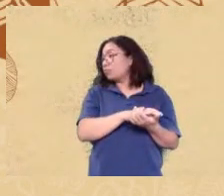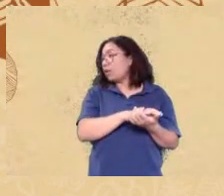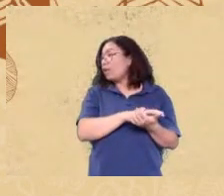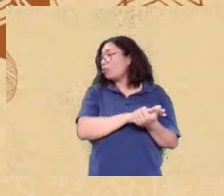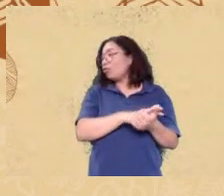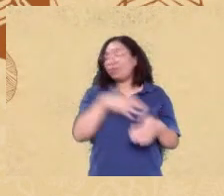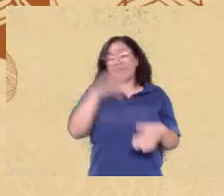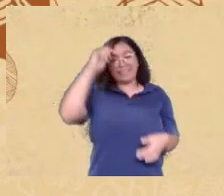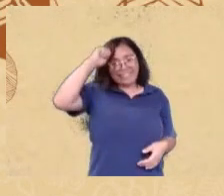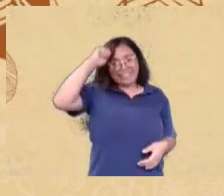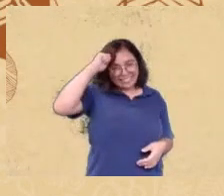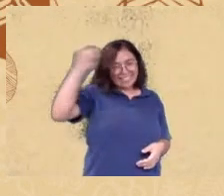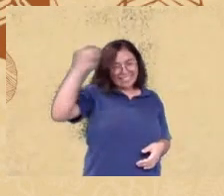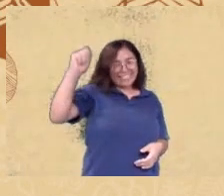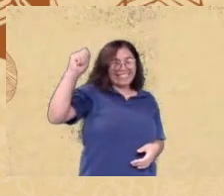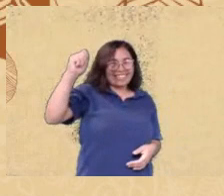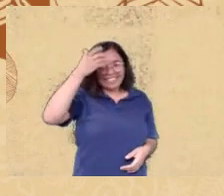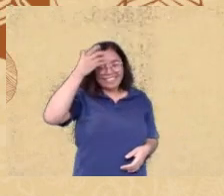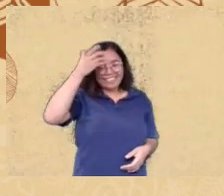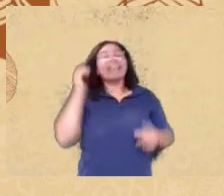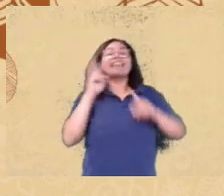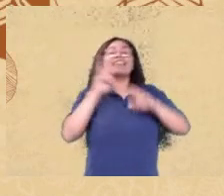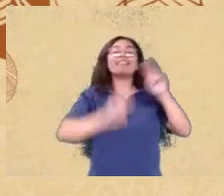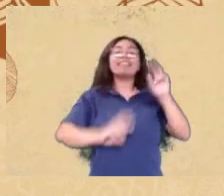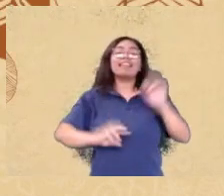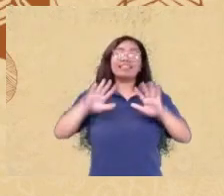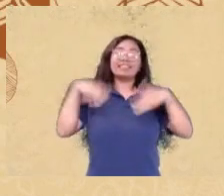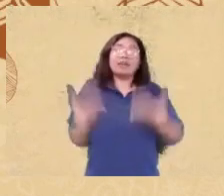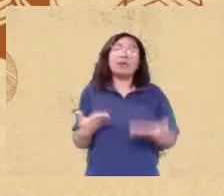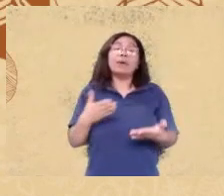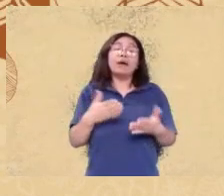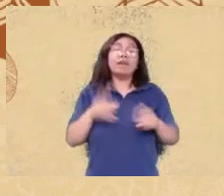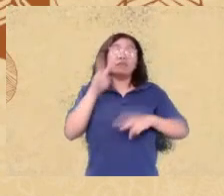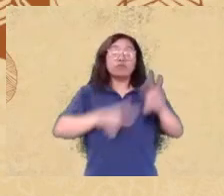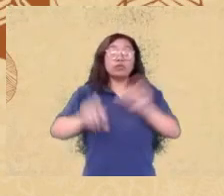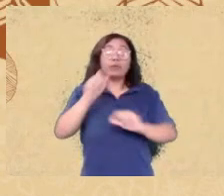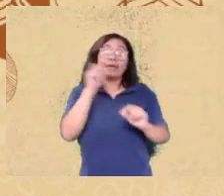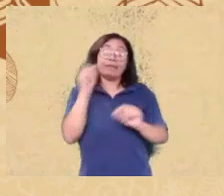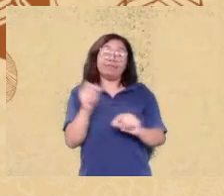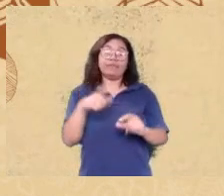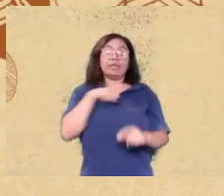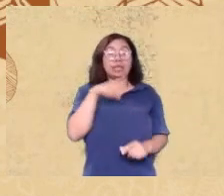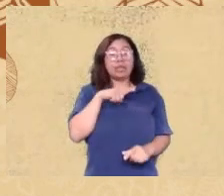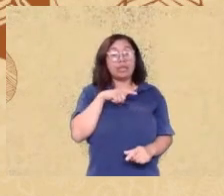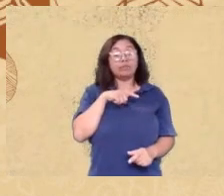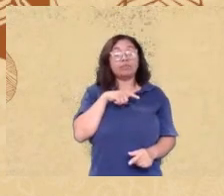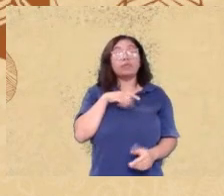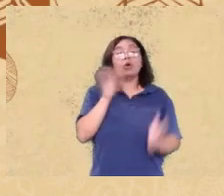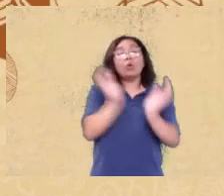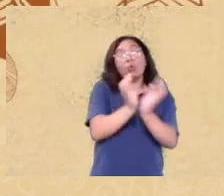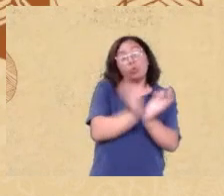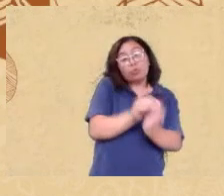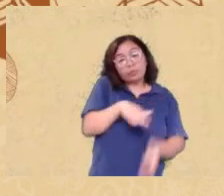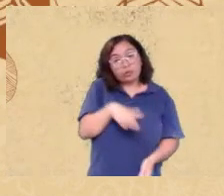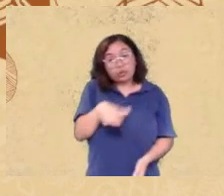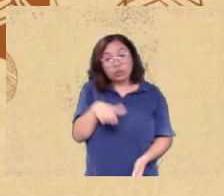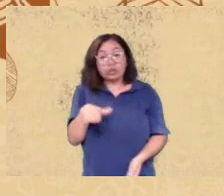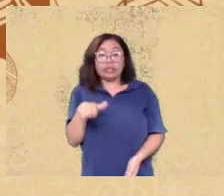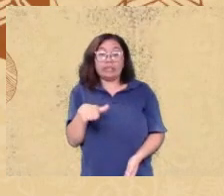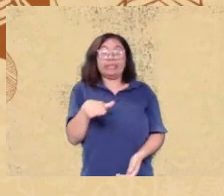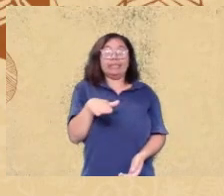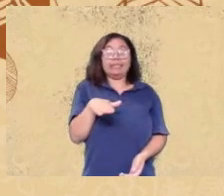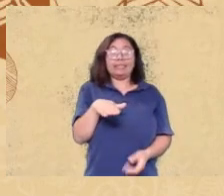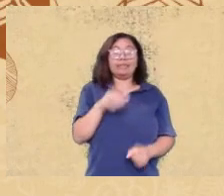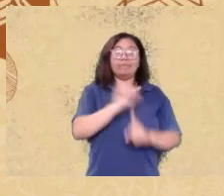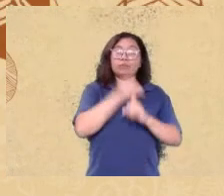predominantemente de classe média baixa ou de classe mais baixa então eu acho que eles mesmos